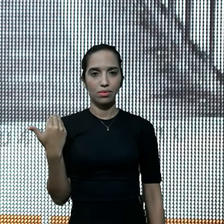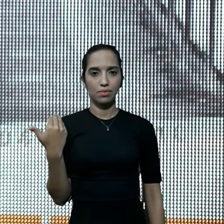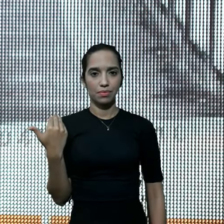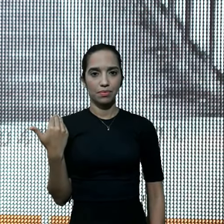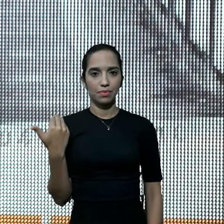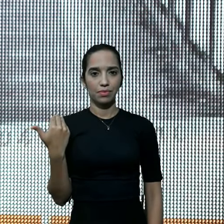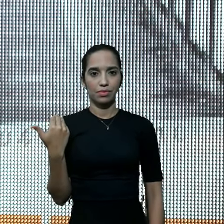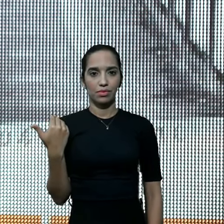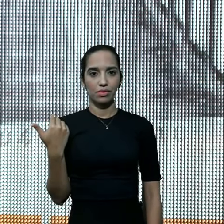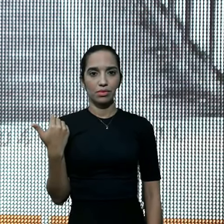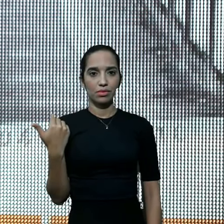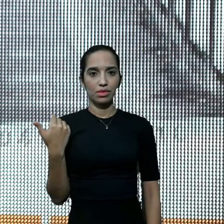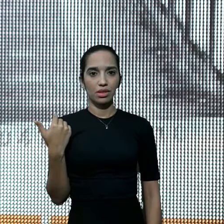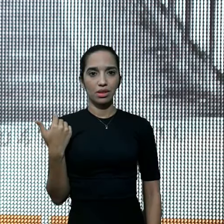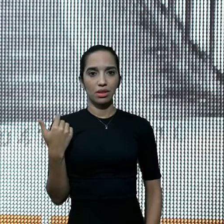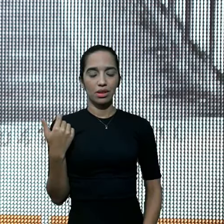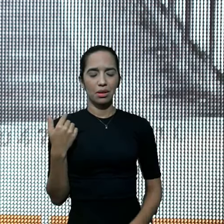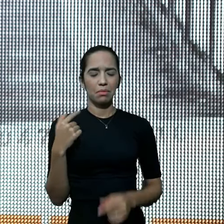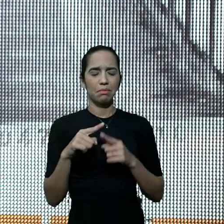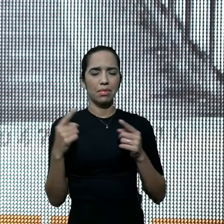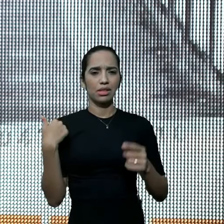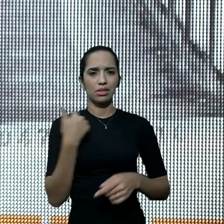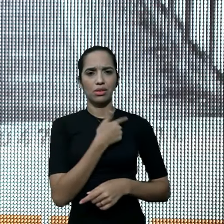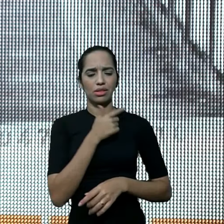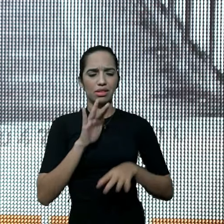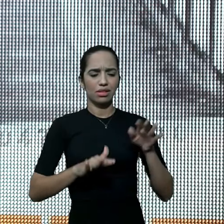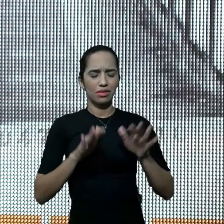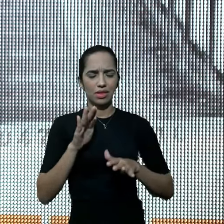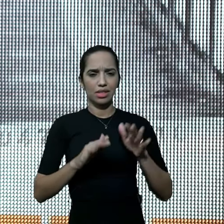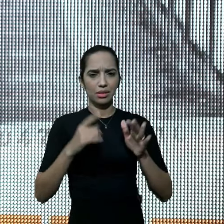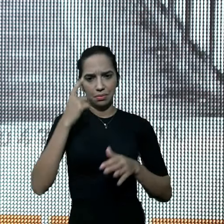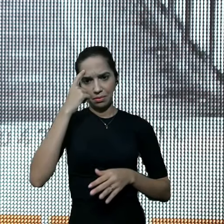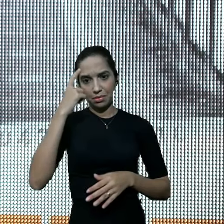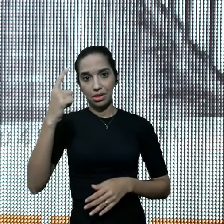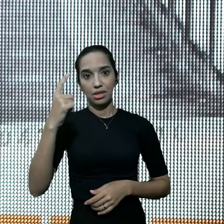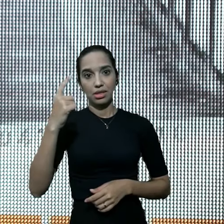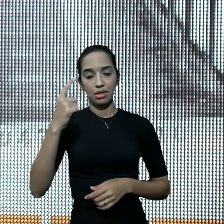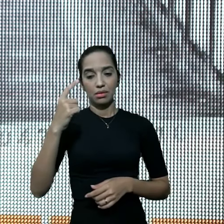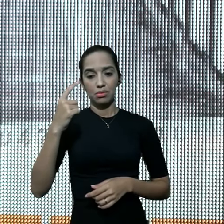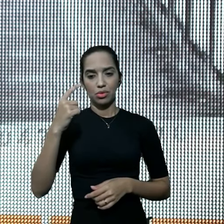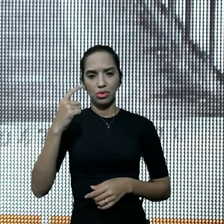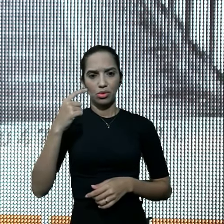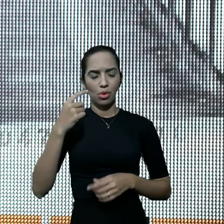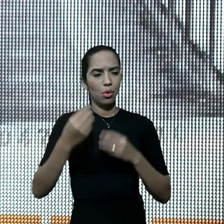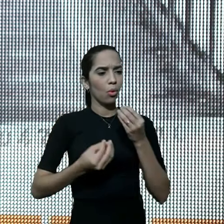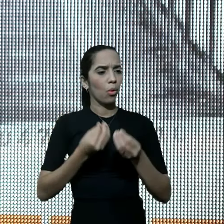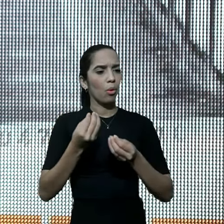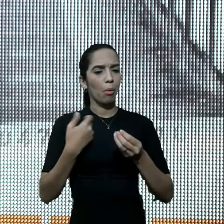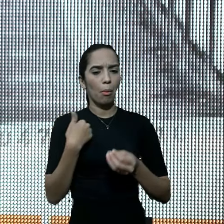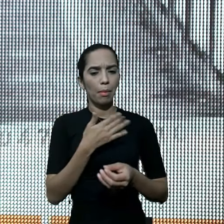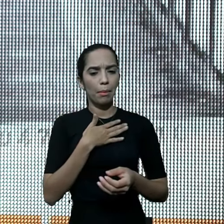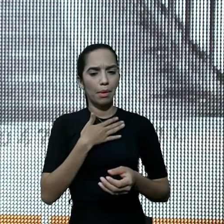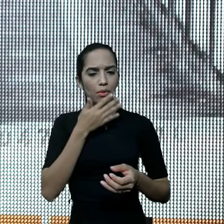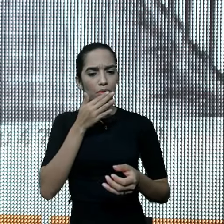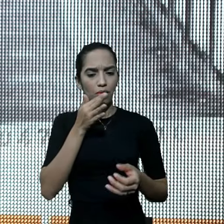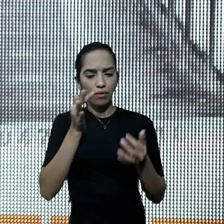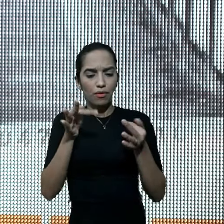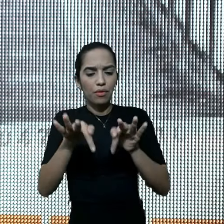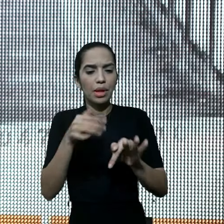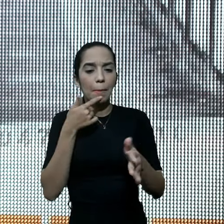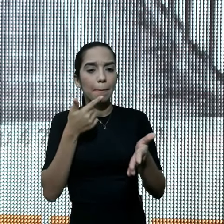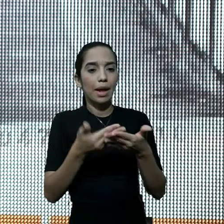nós estamos sendo tão distorcidos, que logo mais chegará o nosso fim, esses homens sabiam que eles estavam